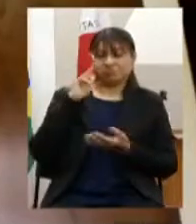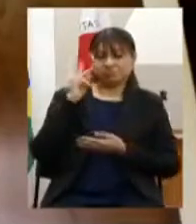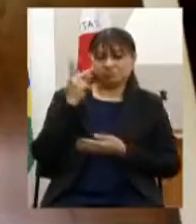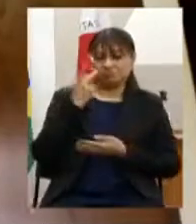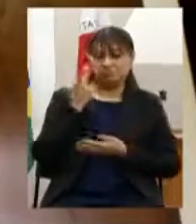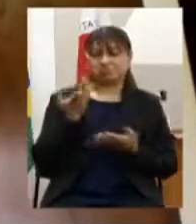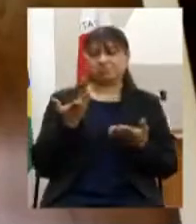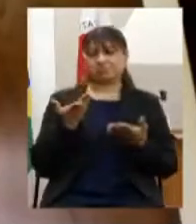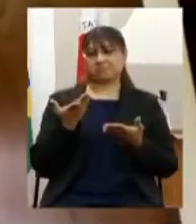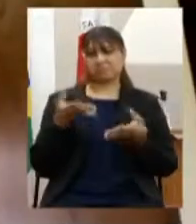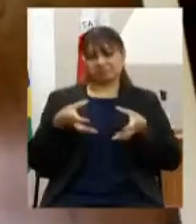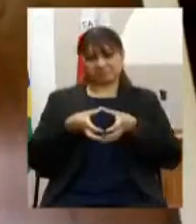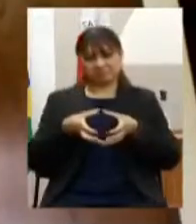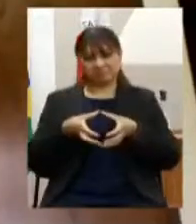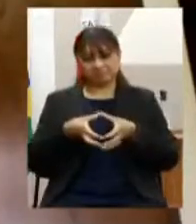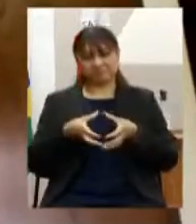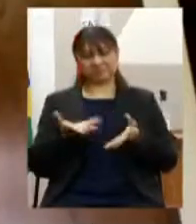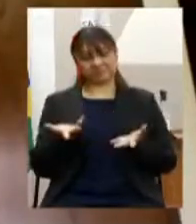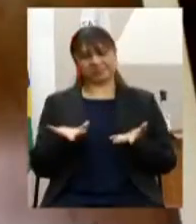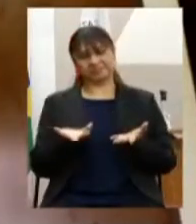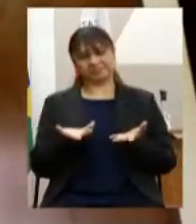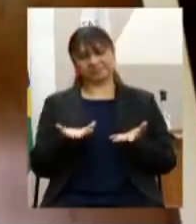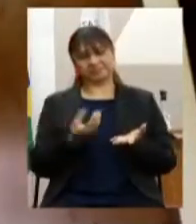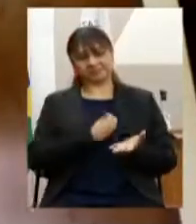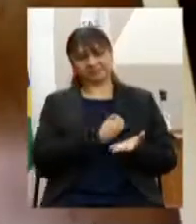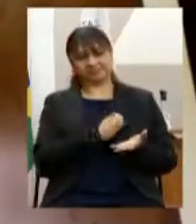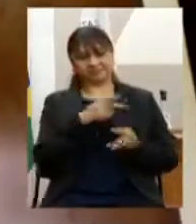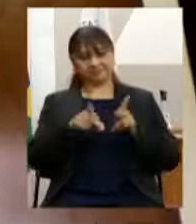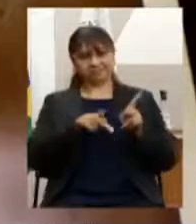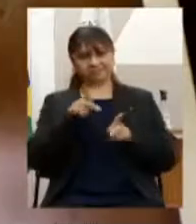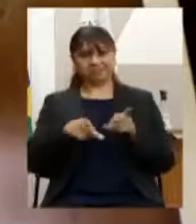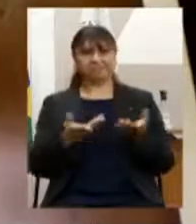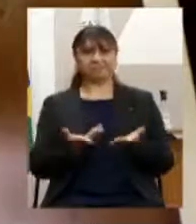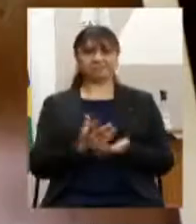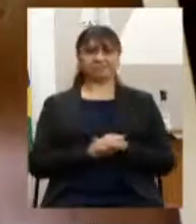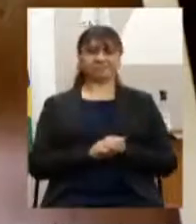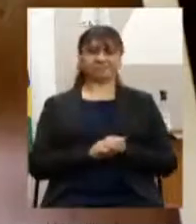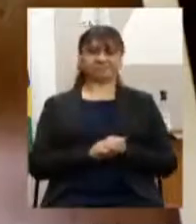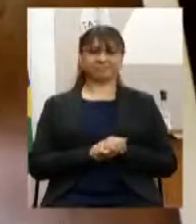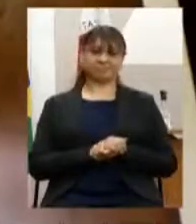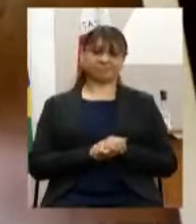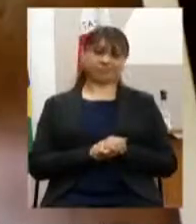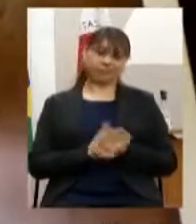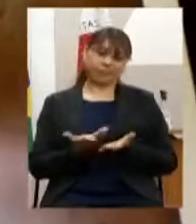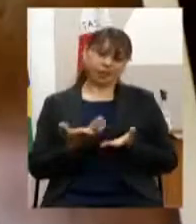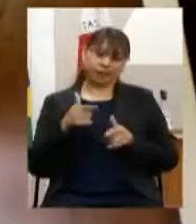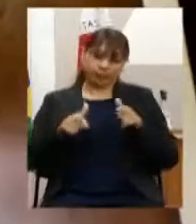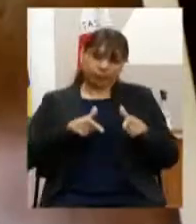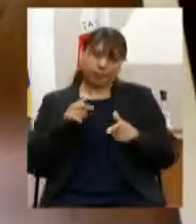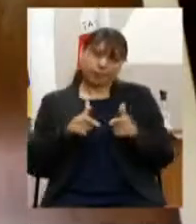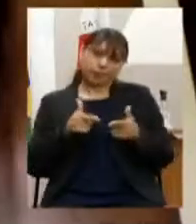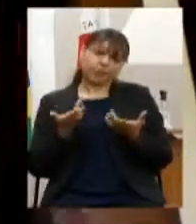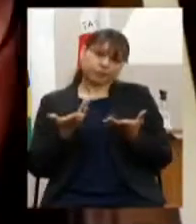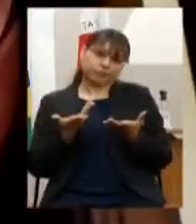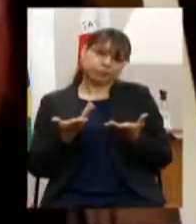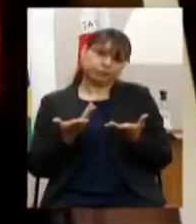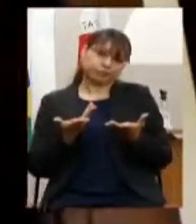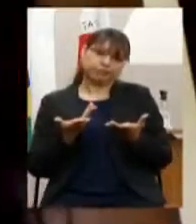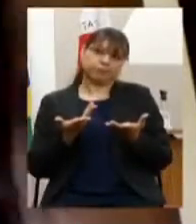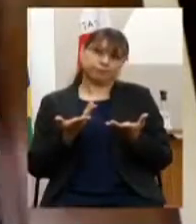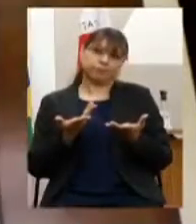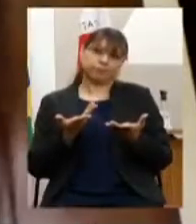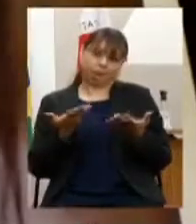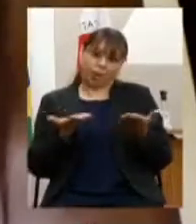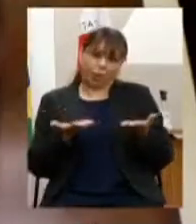de participação popular por nos ter proporcionado nesse tempo de pandemia a oportunidade de discutir e